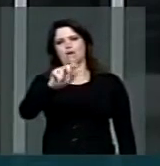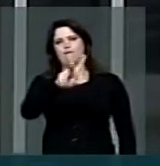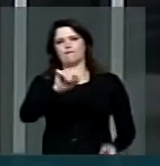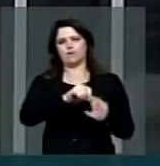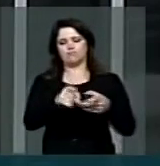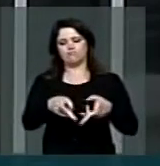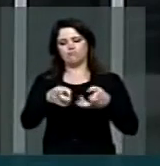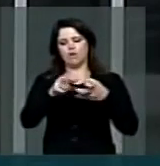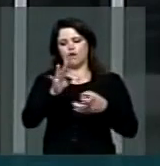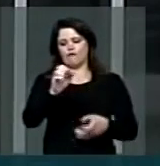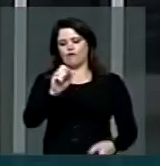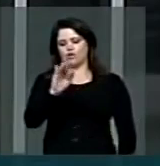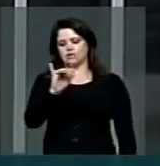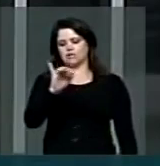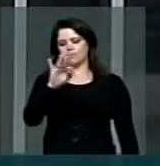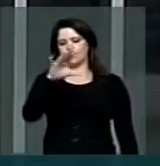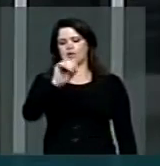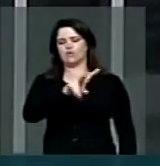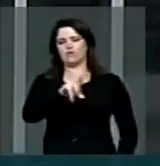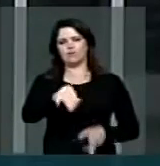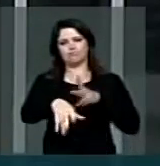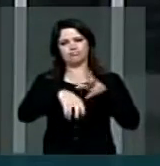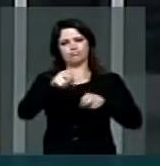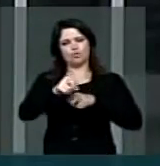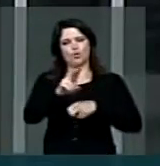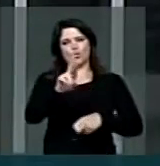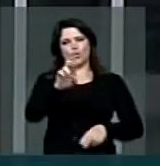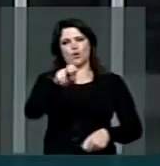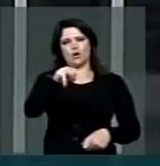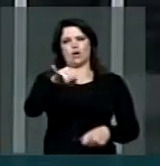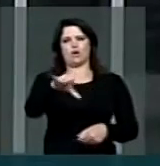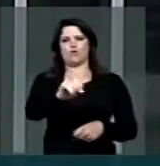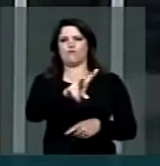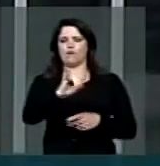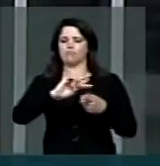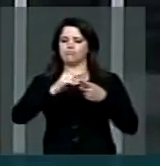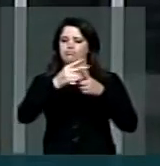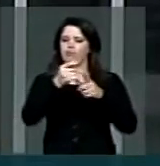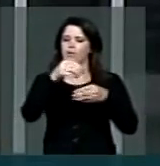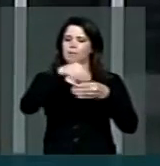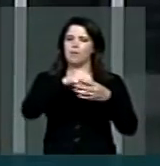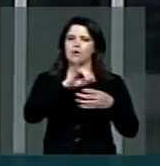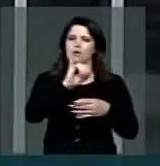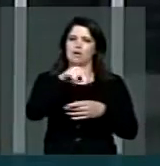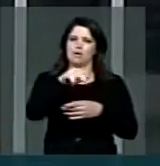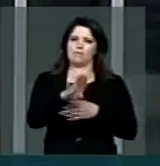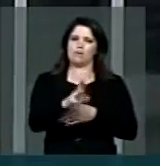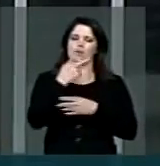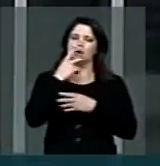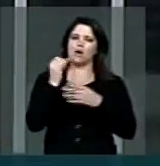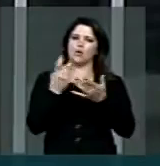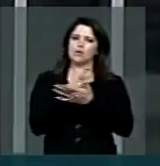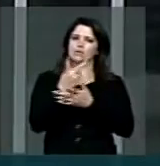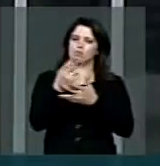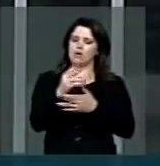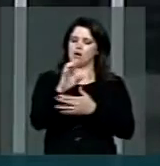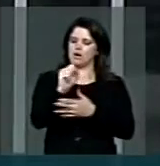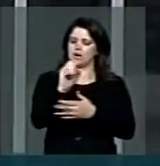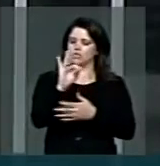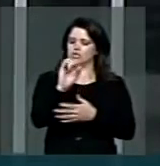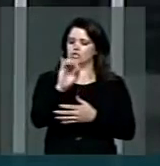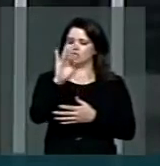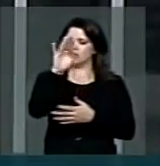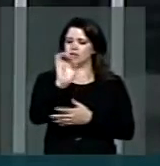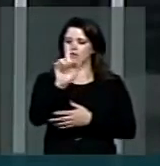a exploração do fosfato, retirando o urânio para ser enriquecido pelo ANB em Cadeter, na Bahia. Em